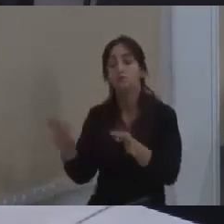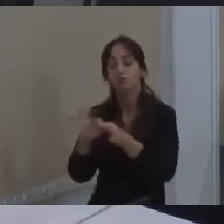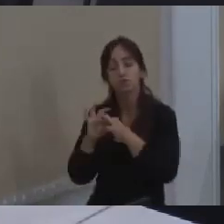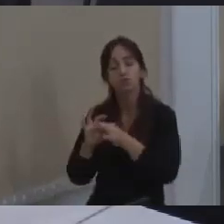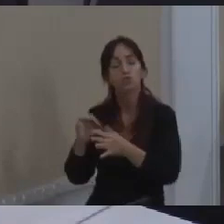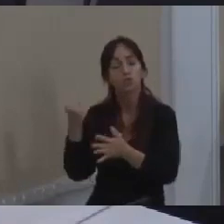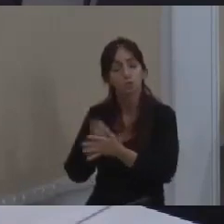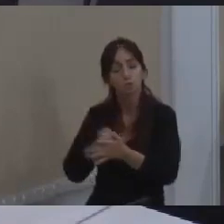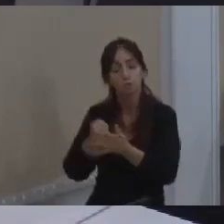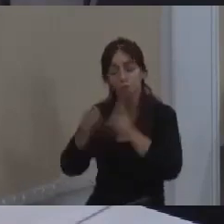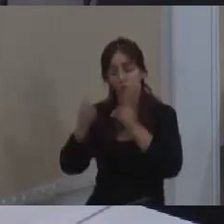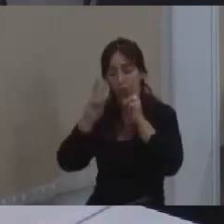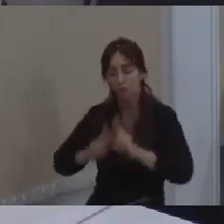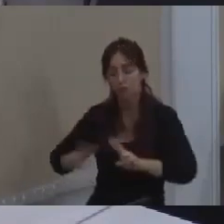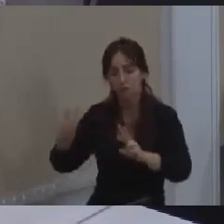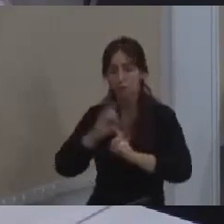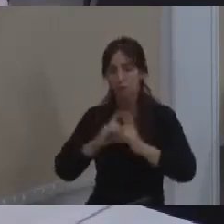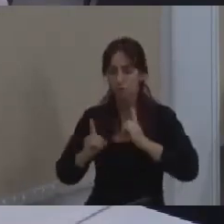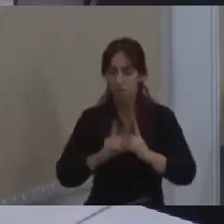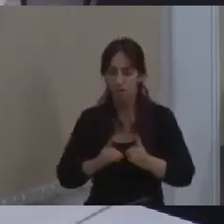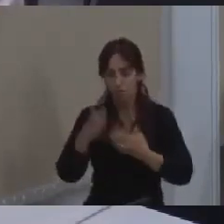a partir do diálogo das partes obrigado diálogo e aí